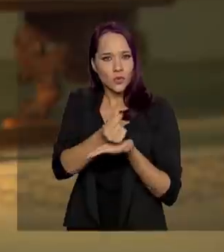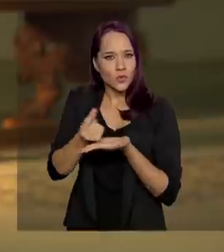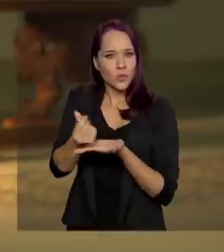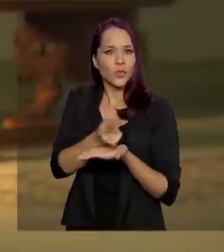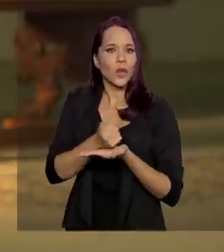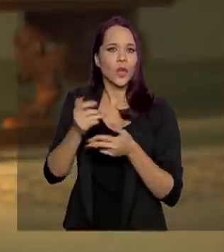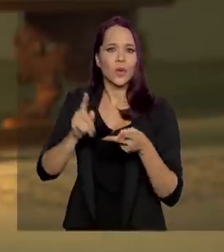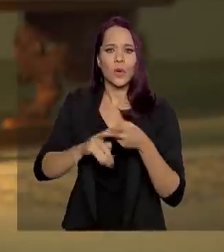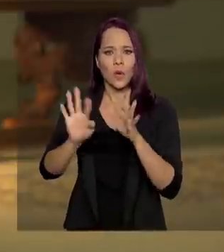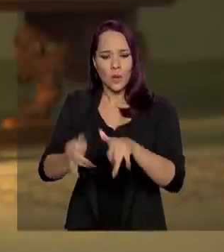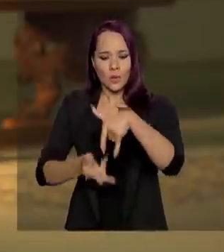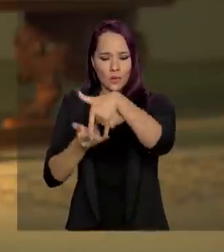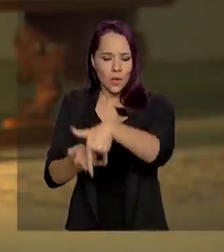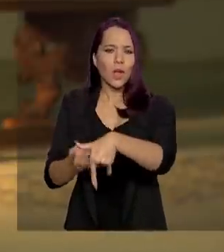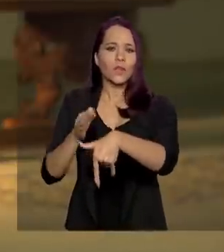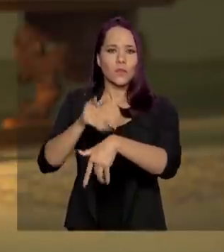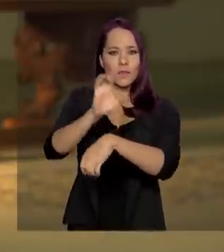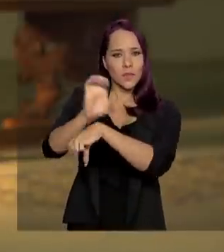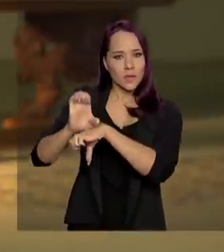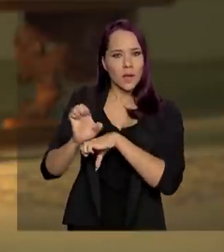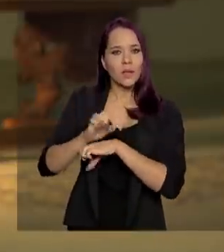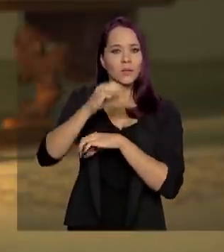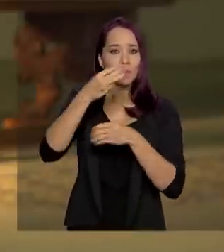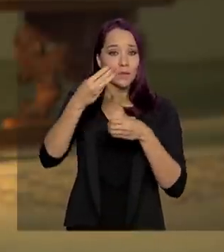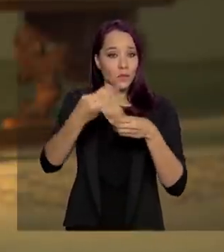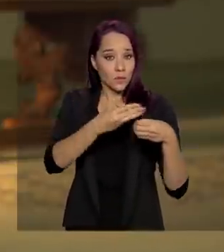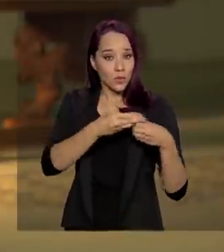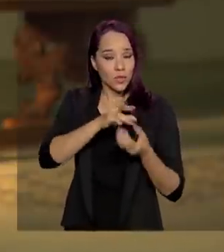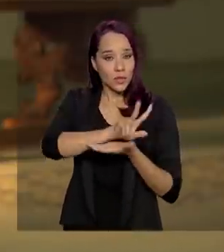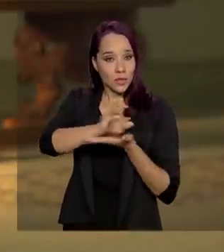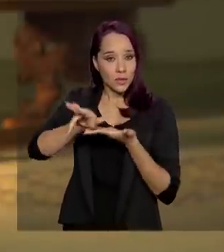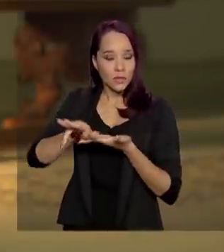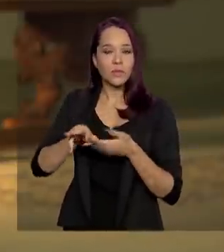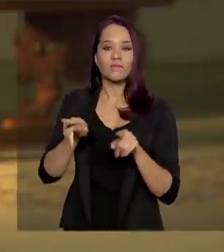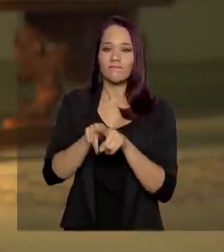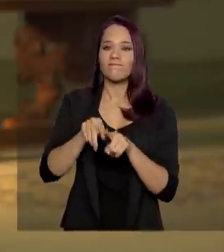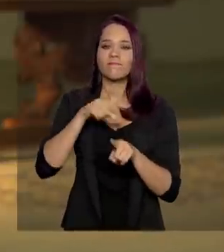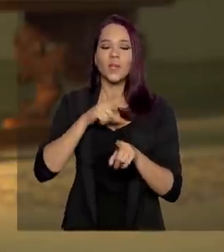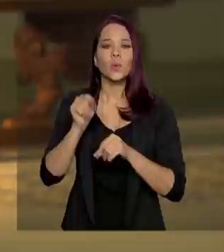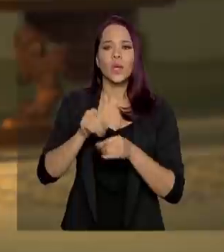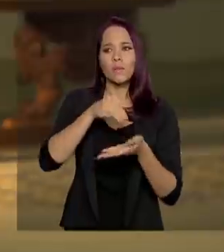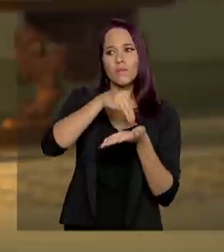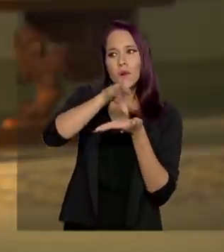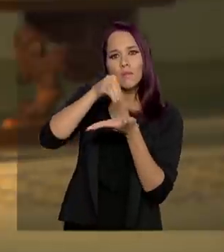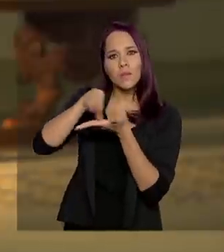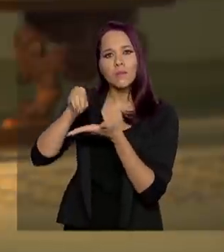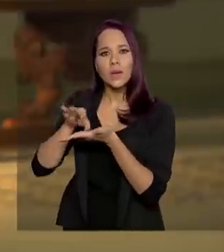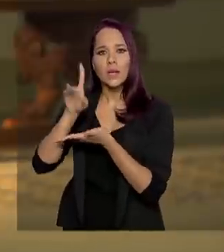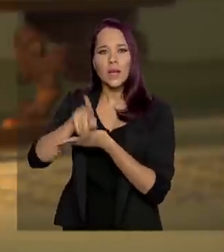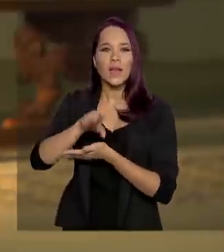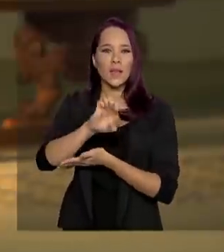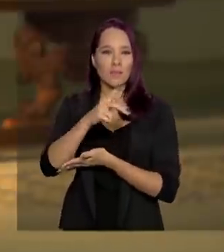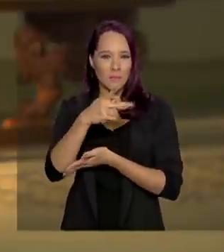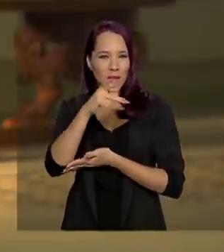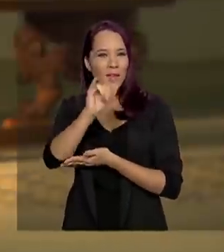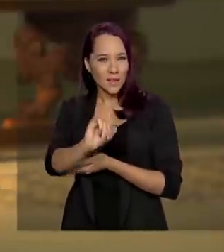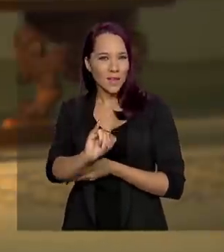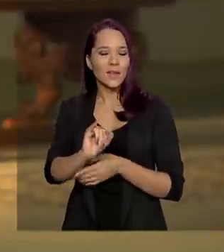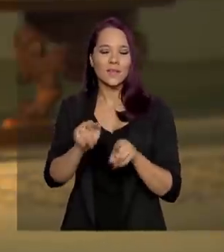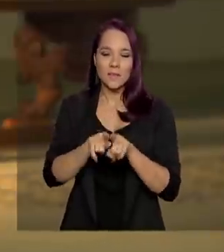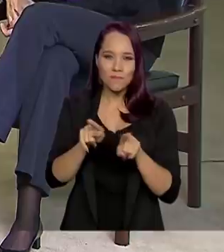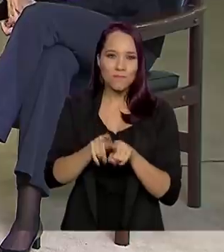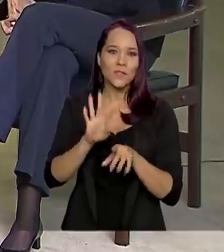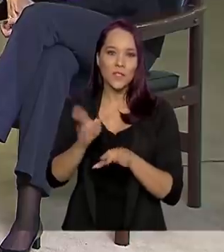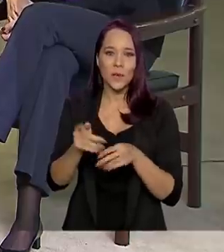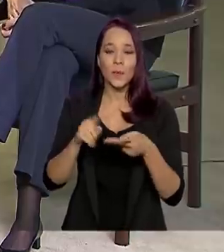habilitação de leitos para os estados e municípios. Entram aí também a questão da distribuição dos famosos EPIs, equipamentos de proteção individual,